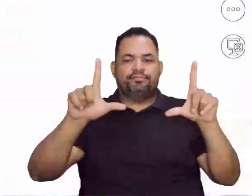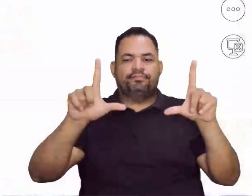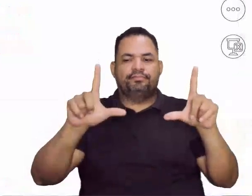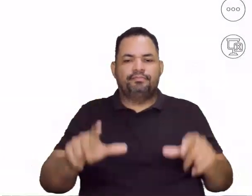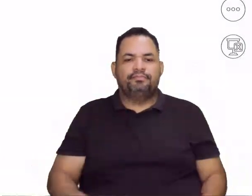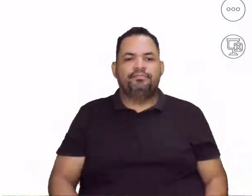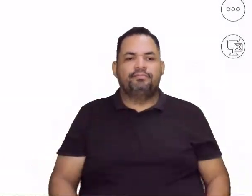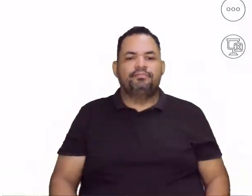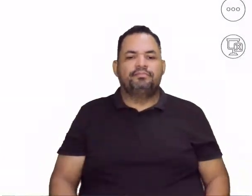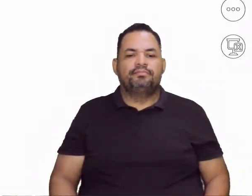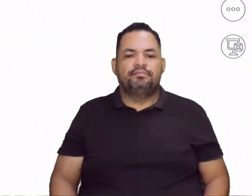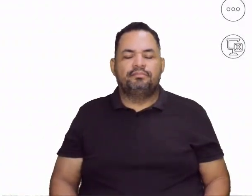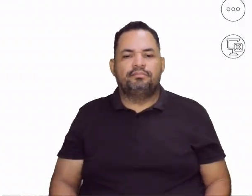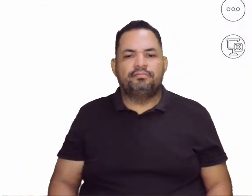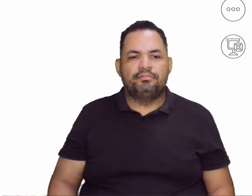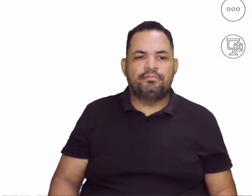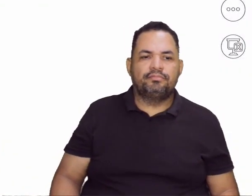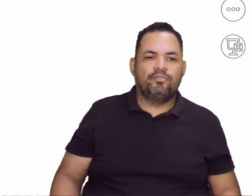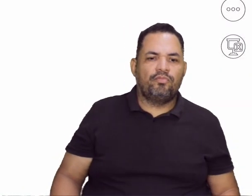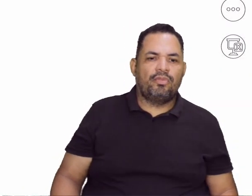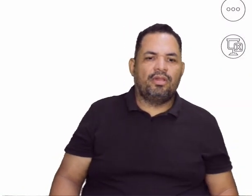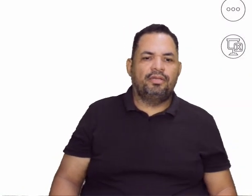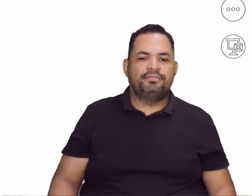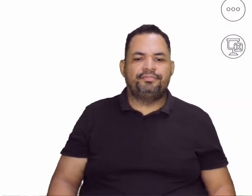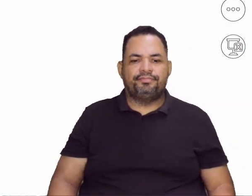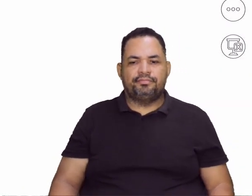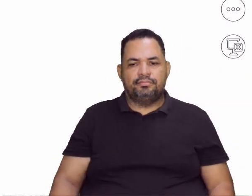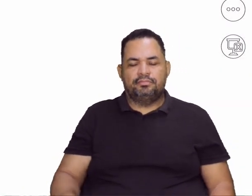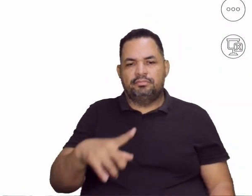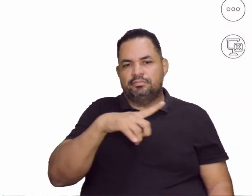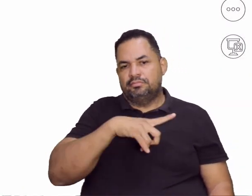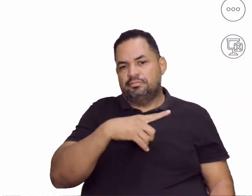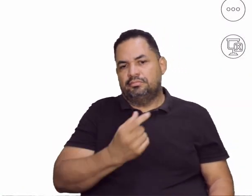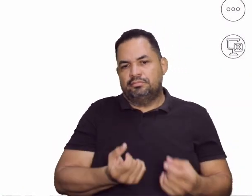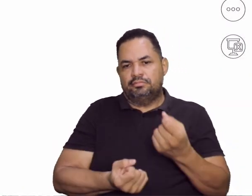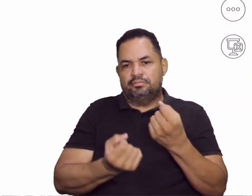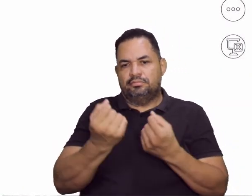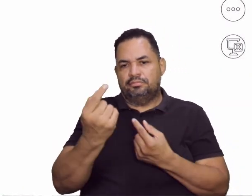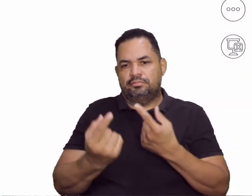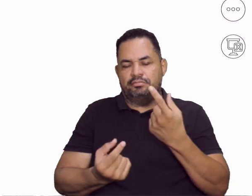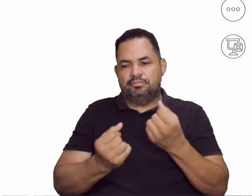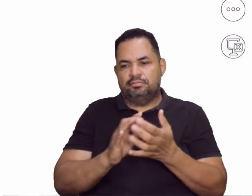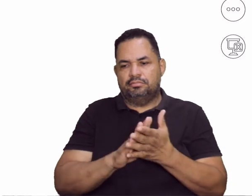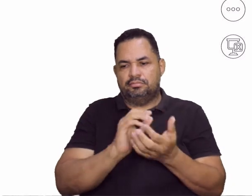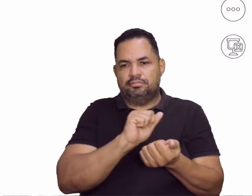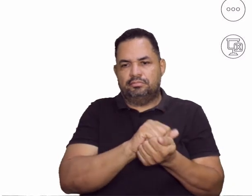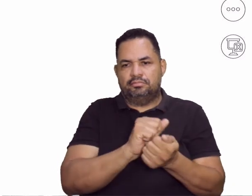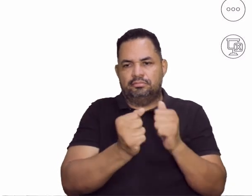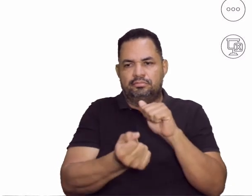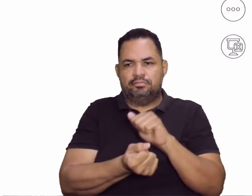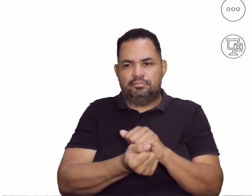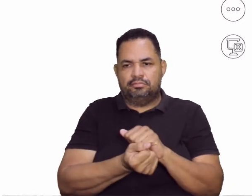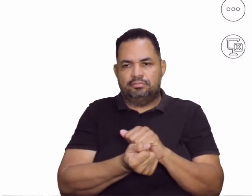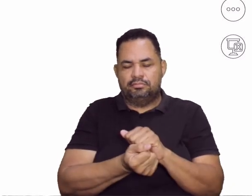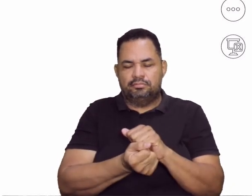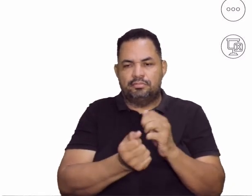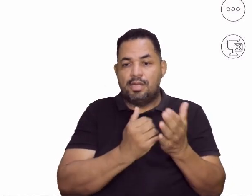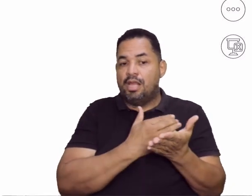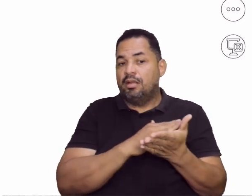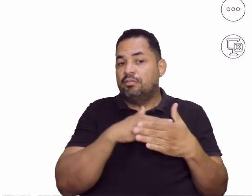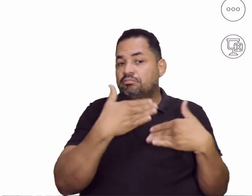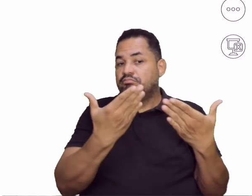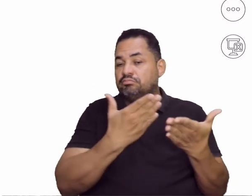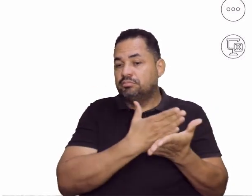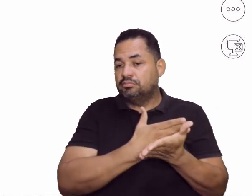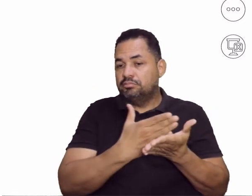pertinho. Olha só. Então, existem aí alguns jogos que foram adaptados a partir de